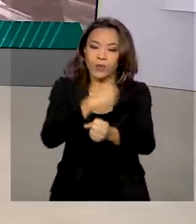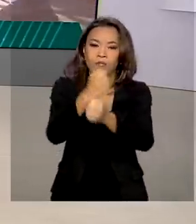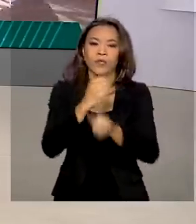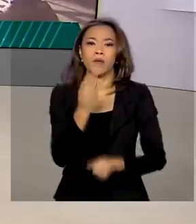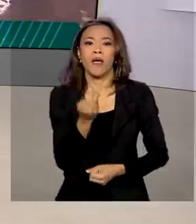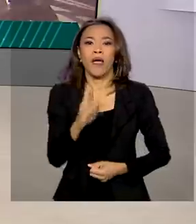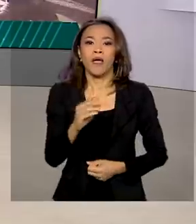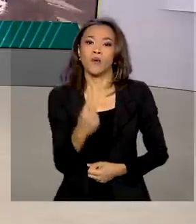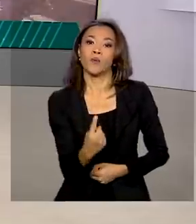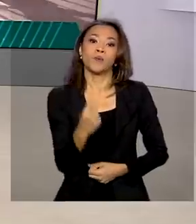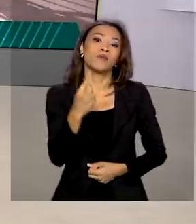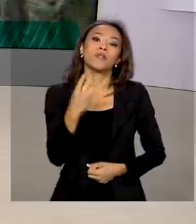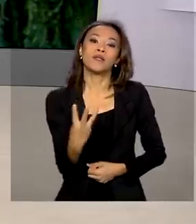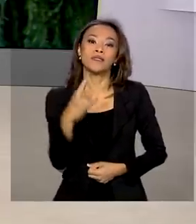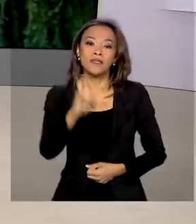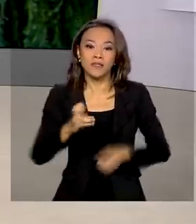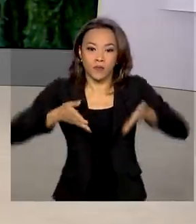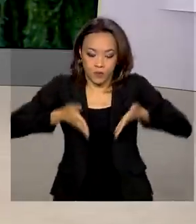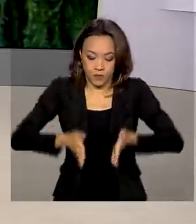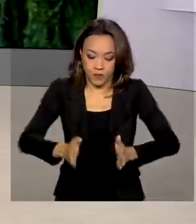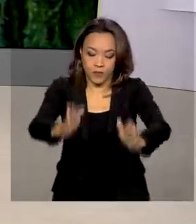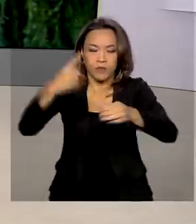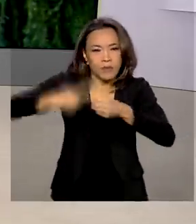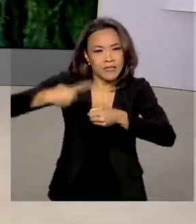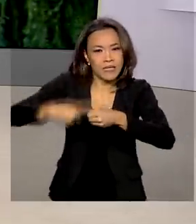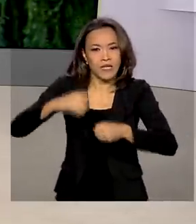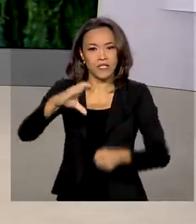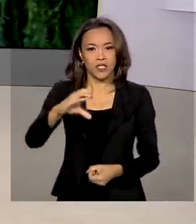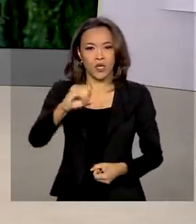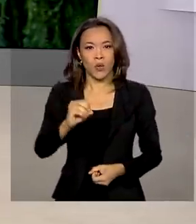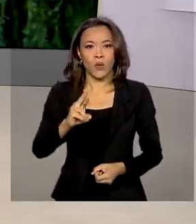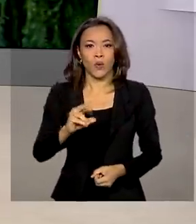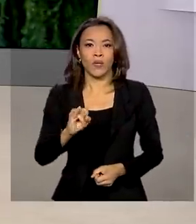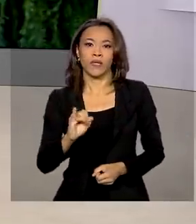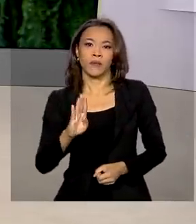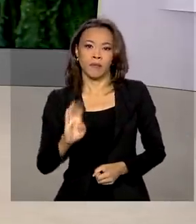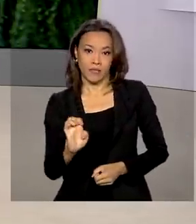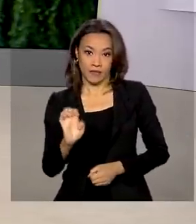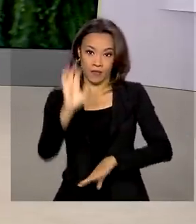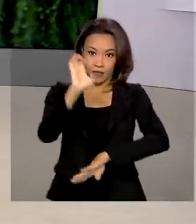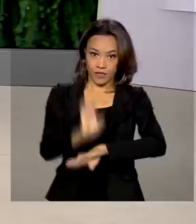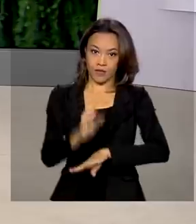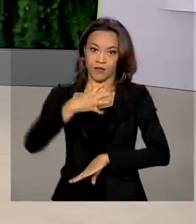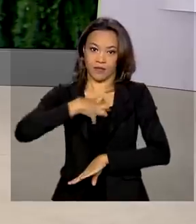município de Coribe. Vamos até lá. Luana Karen traz ao vivo para a gente as informações. Bom dia, Luana.